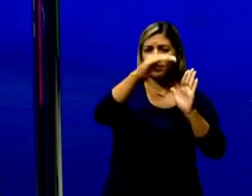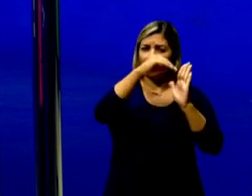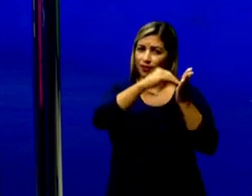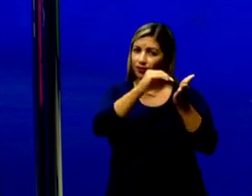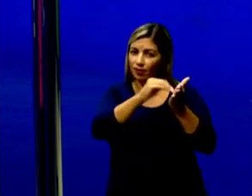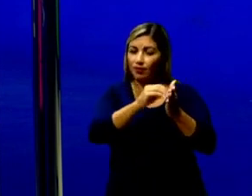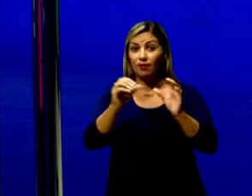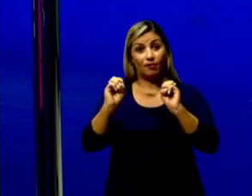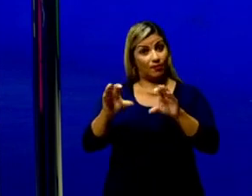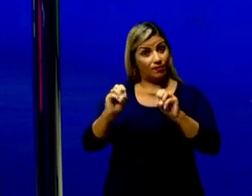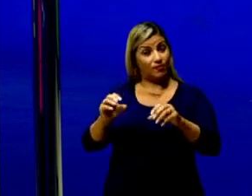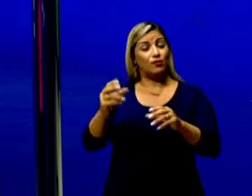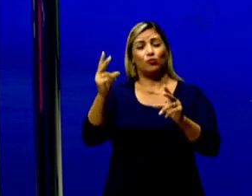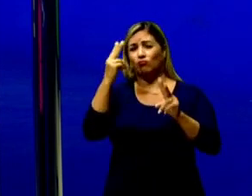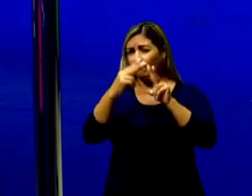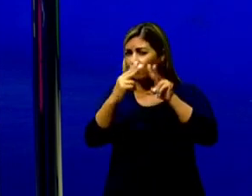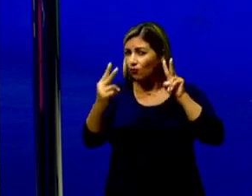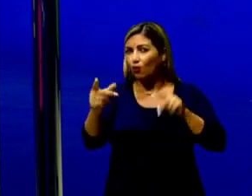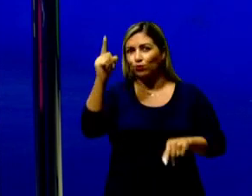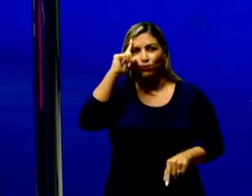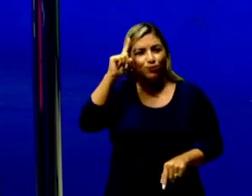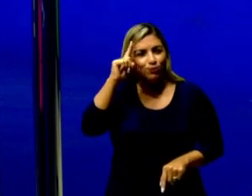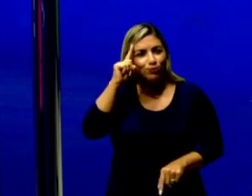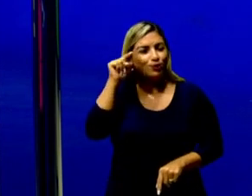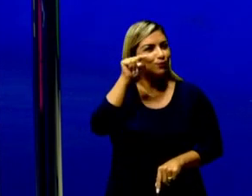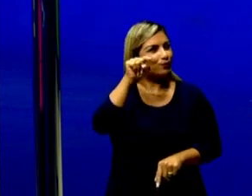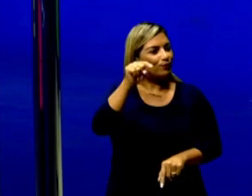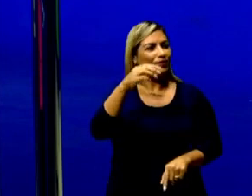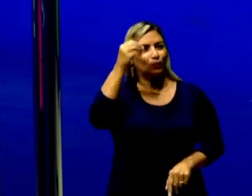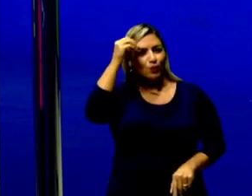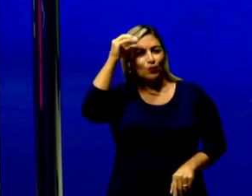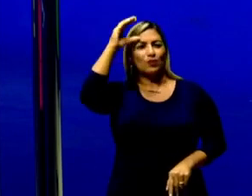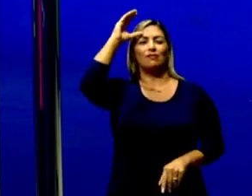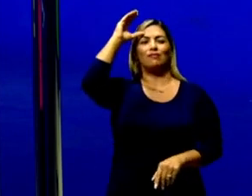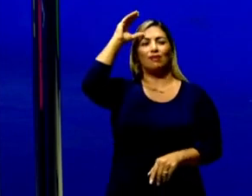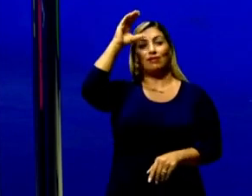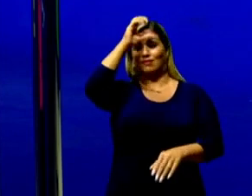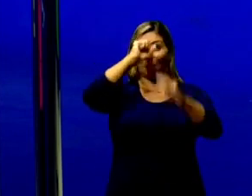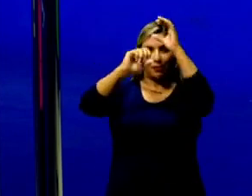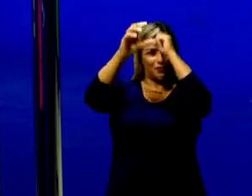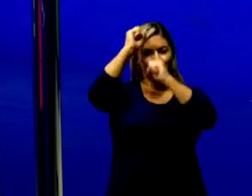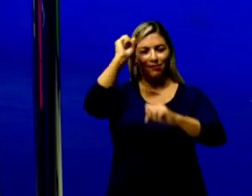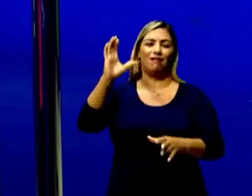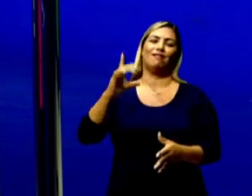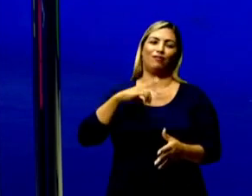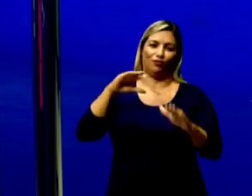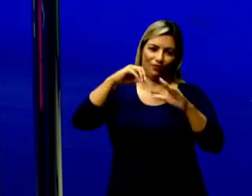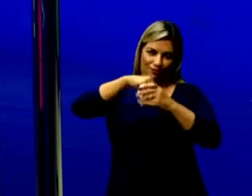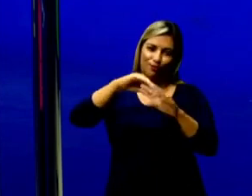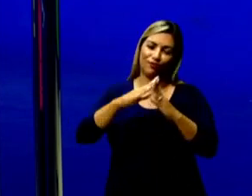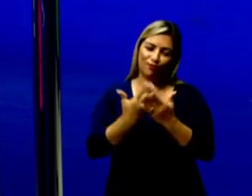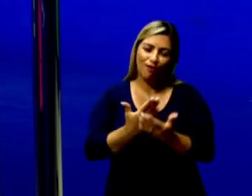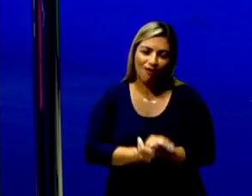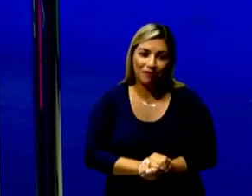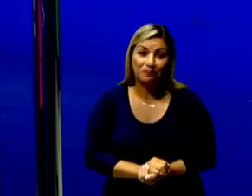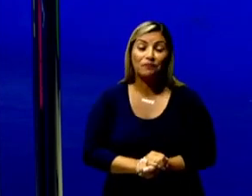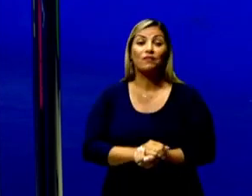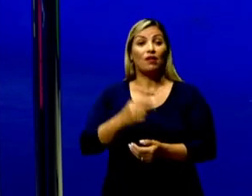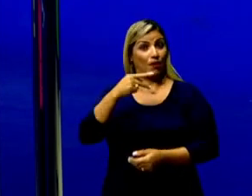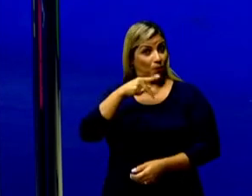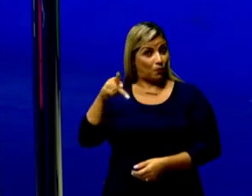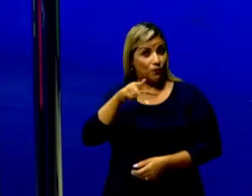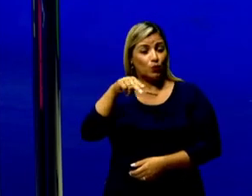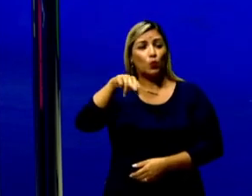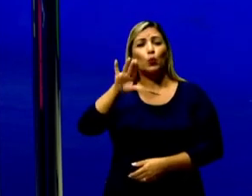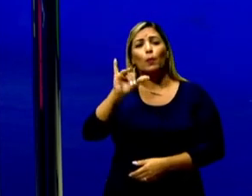em Ação, com programas diários para levar até vocês conhecimentos escolares. Eu sou a professora Núbia Pontes e